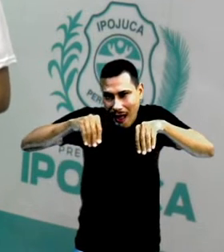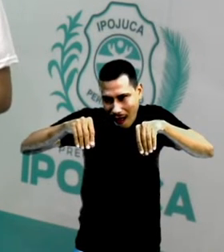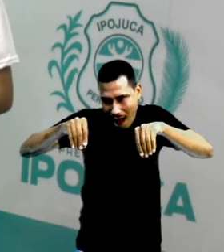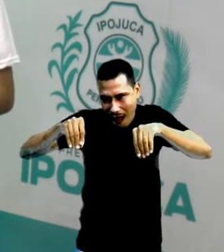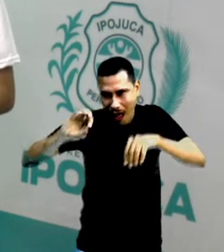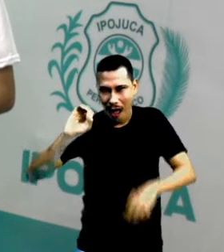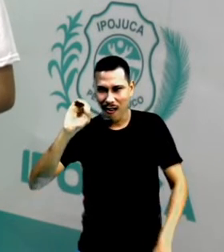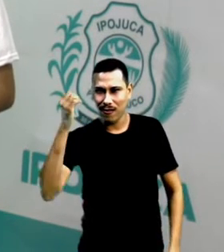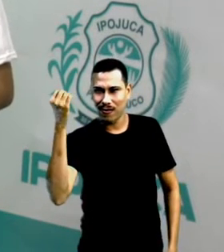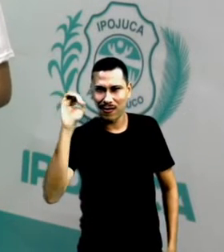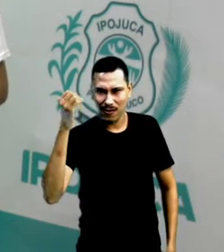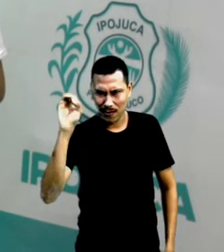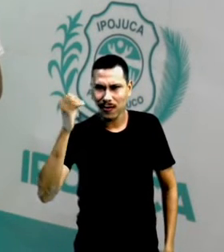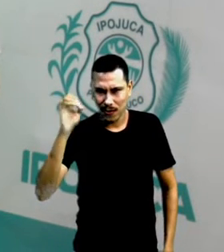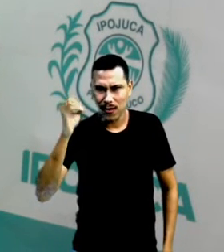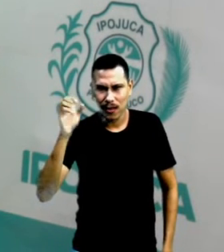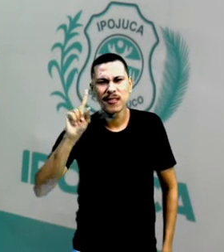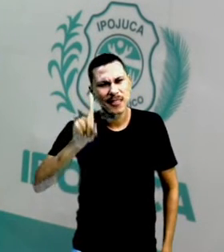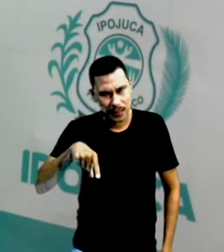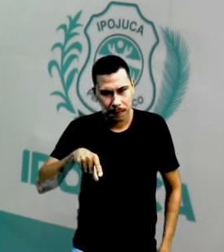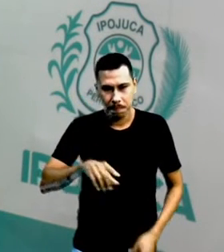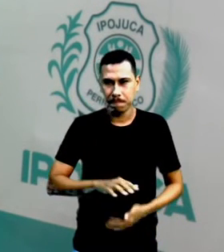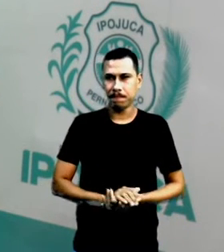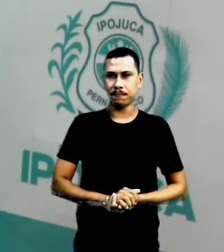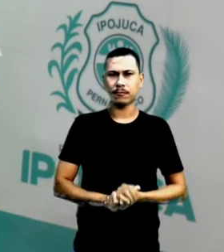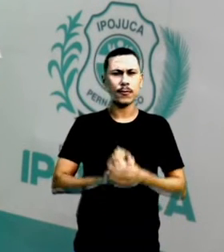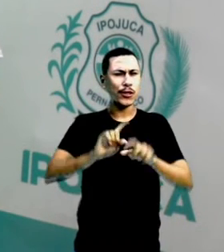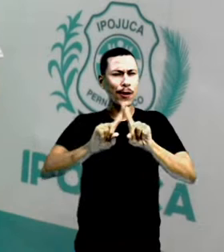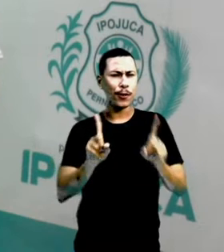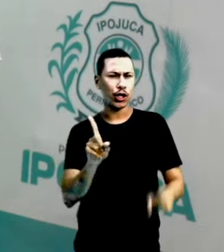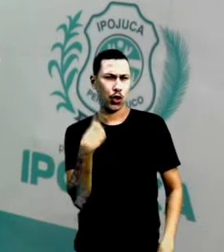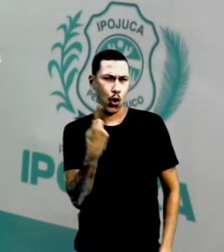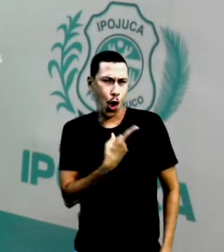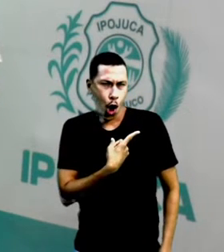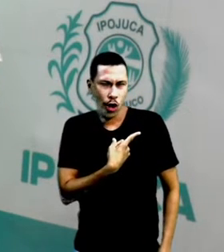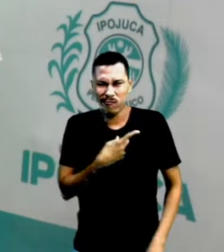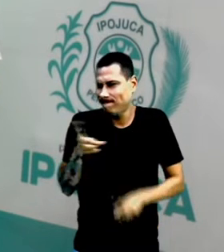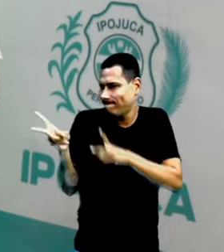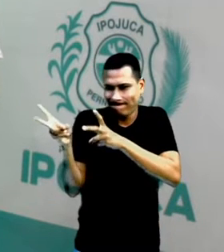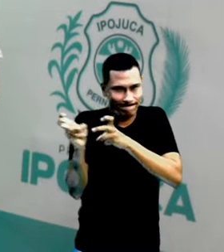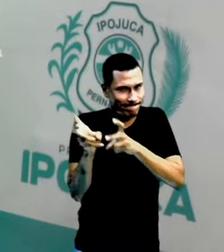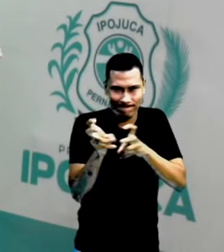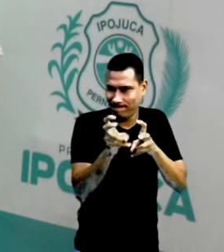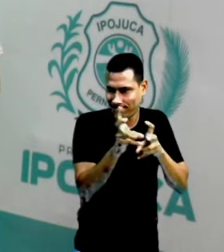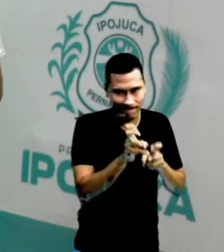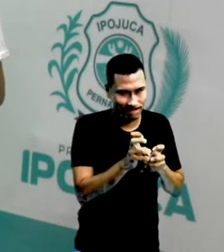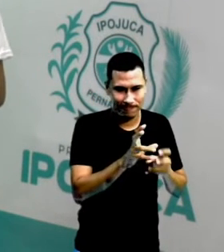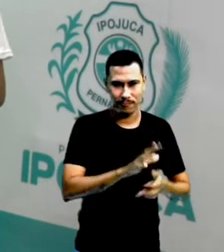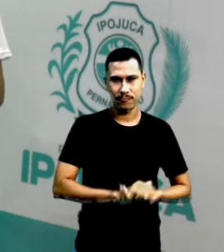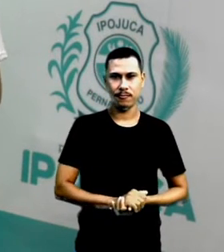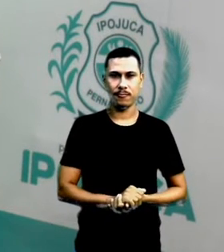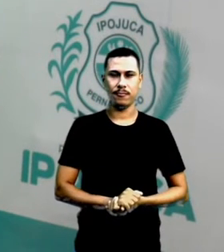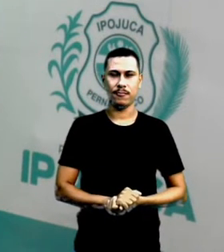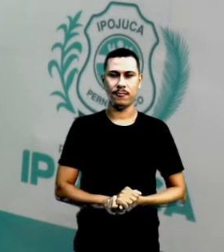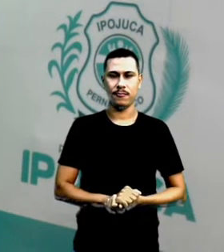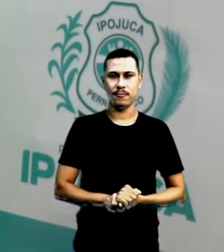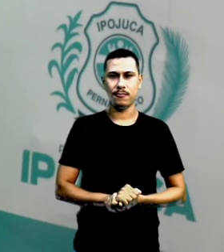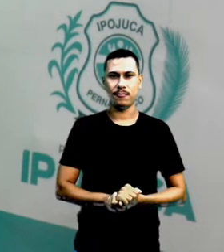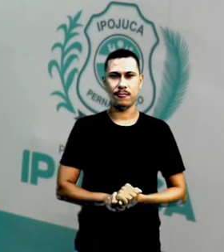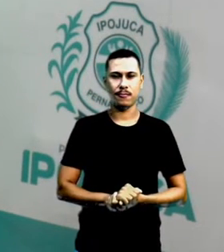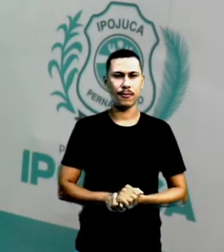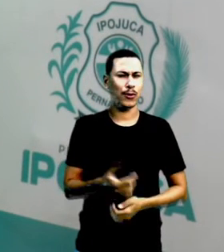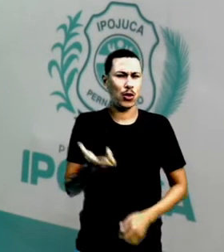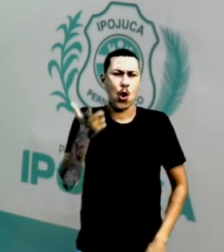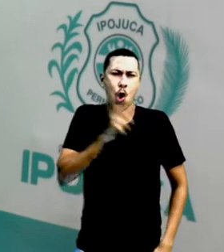Terra gira. Mas nós não podemos perceber. Nós que estamos aqui não conseguimos